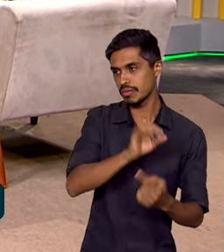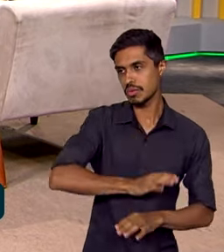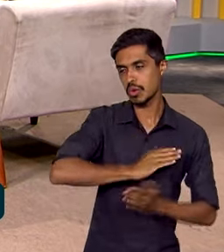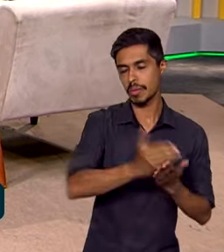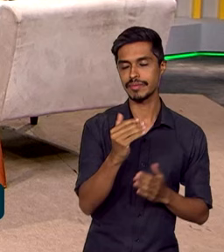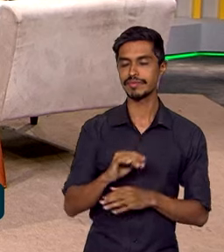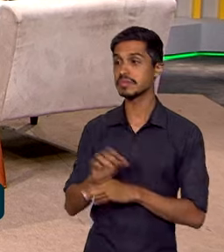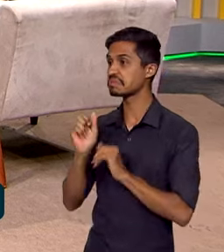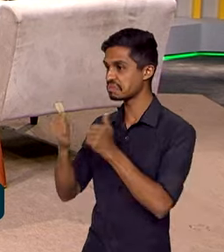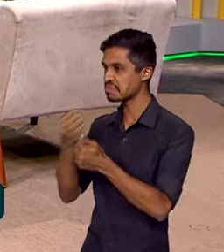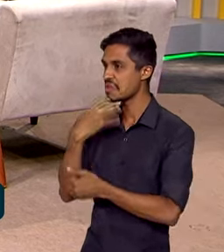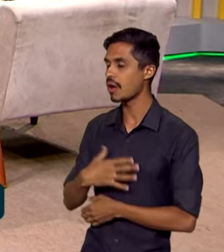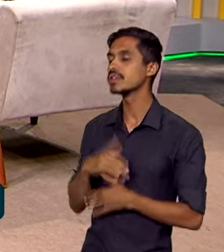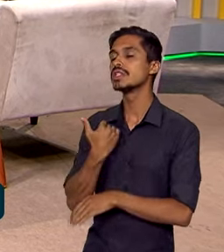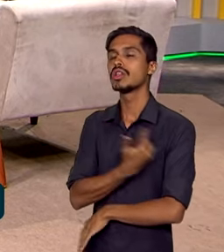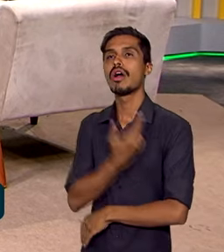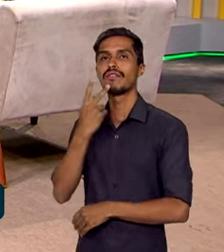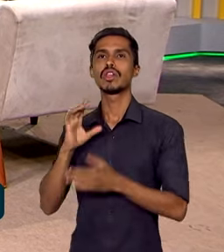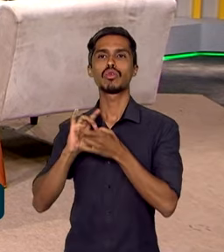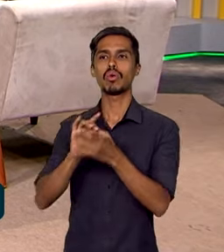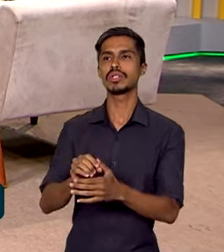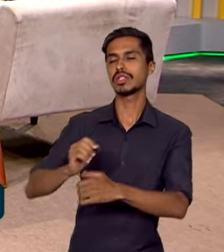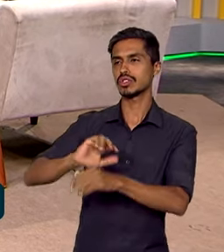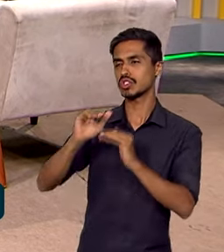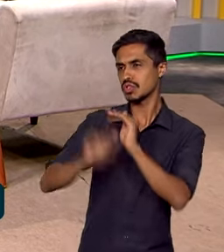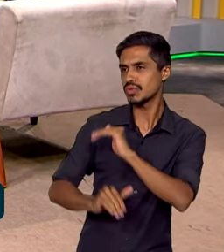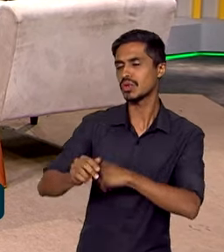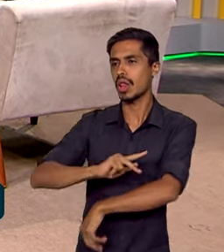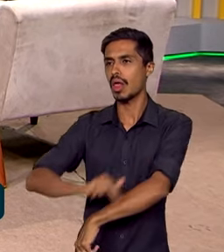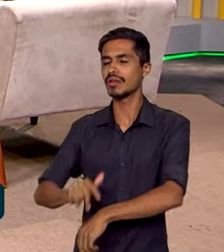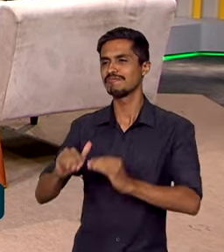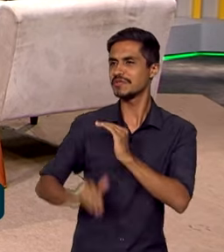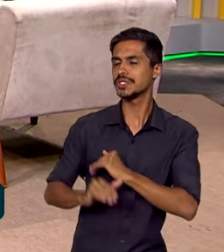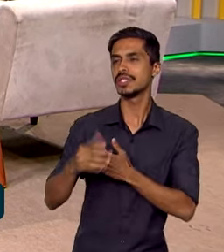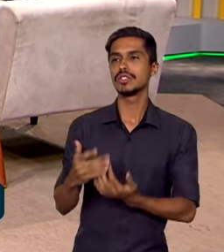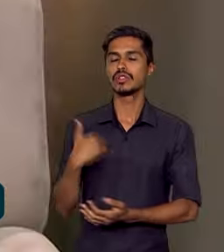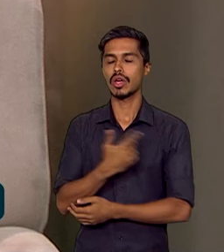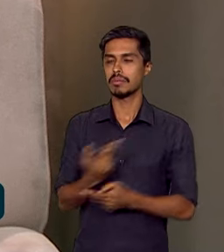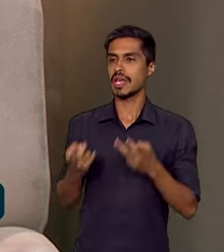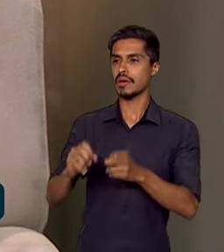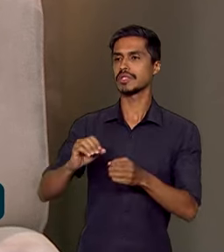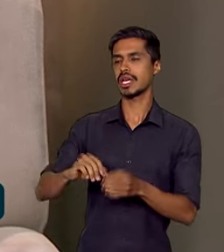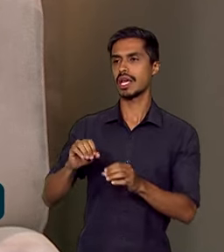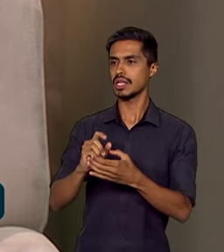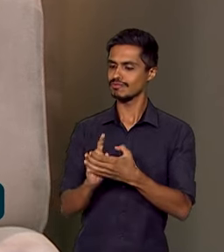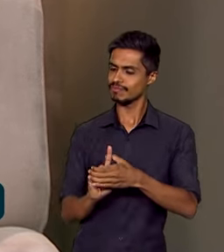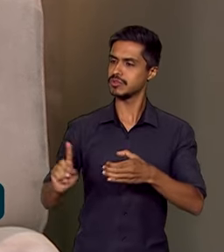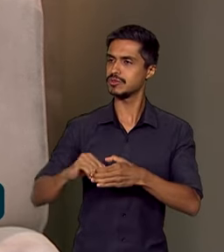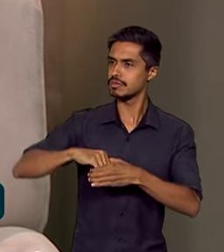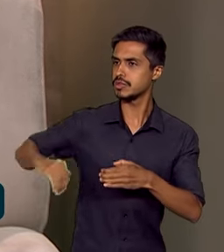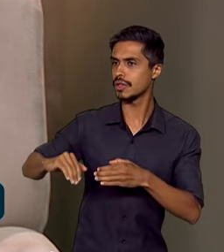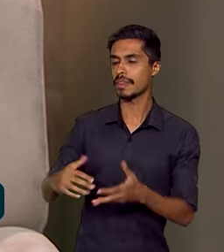falando um pouco do contexto da desigualdade racial, uma das faces mais evidentes da exclusão social é